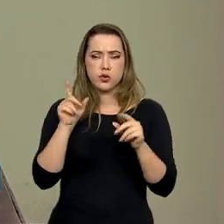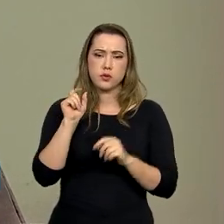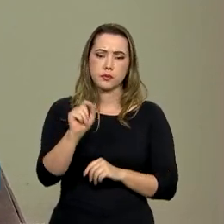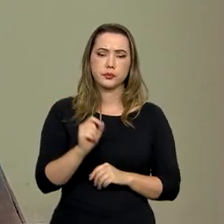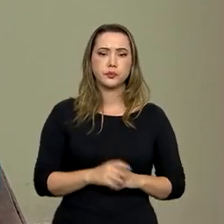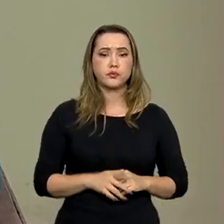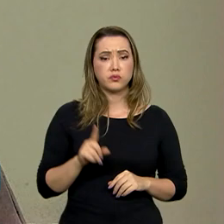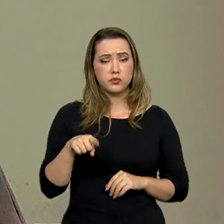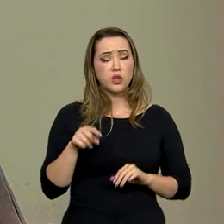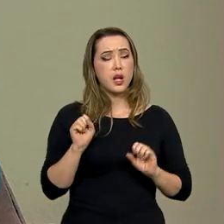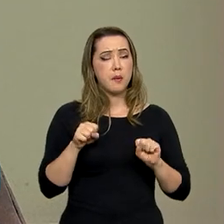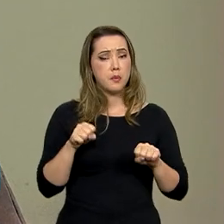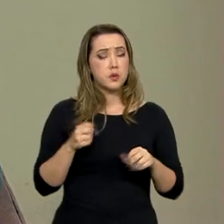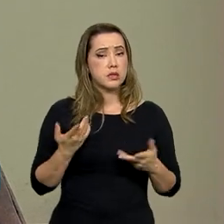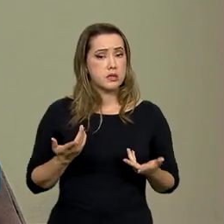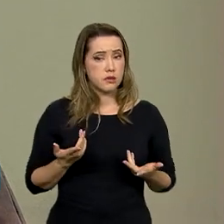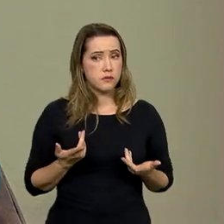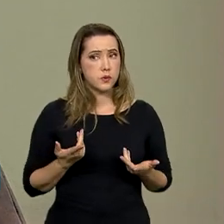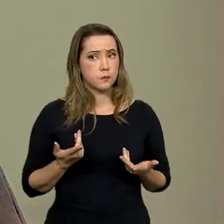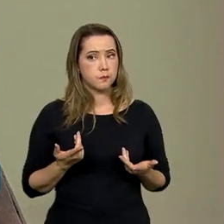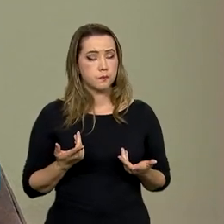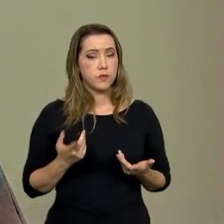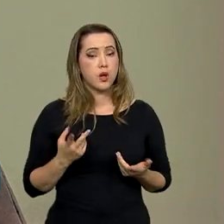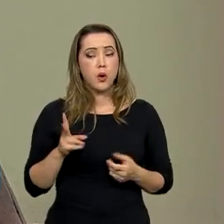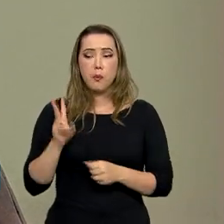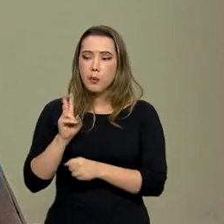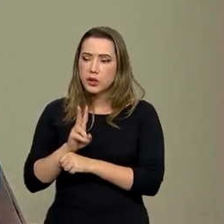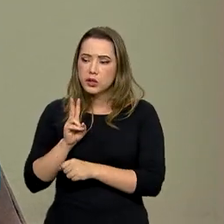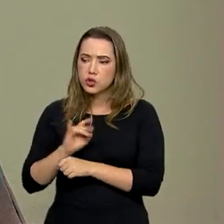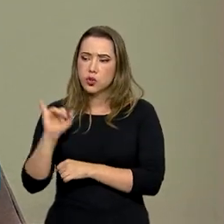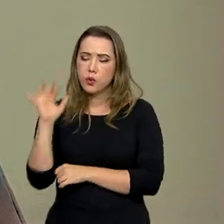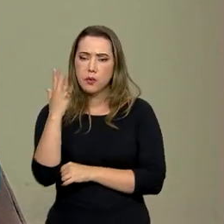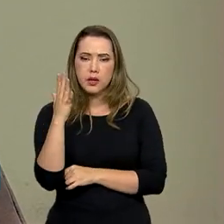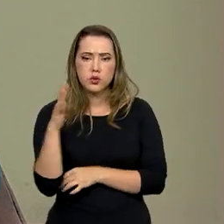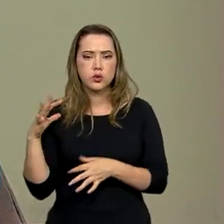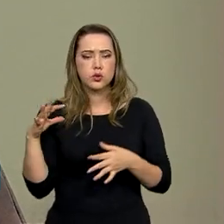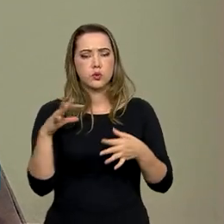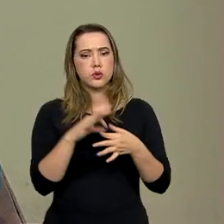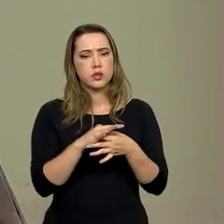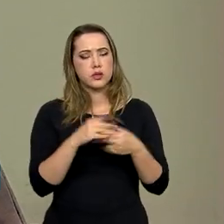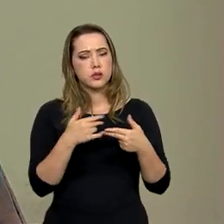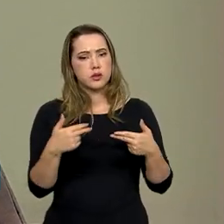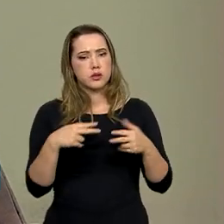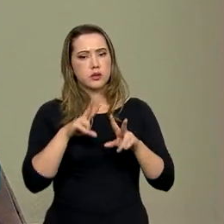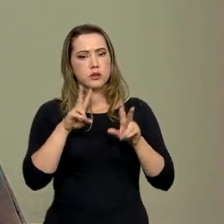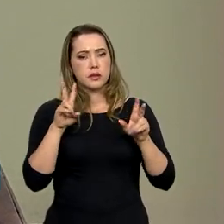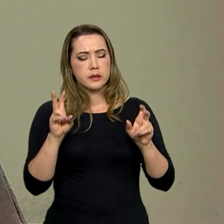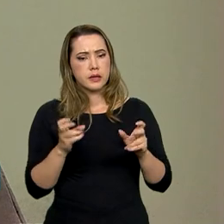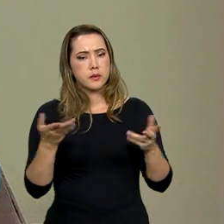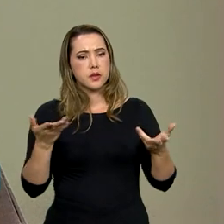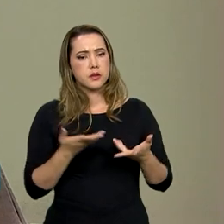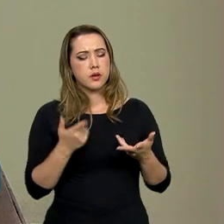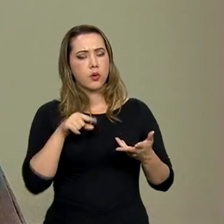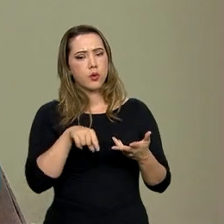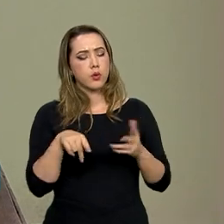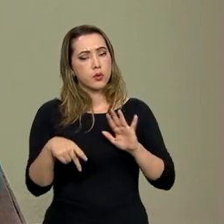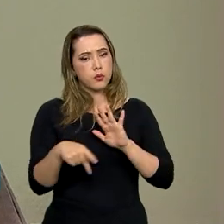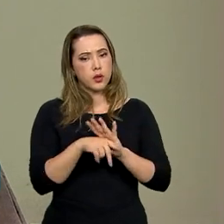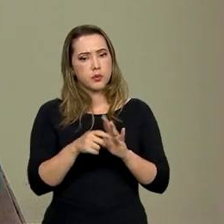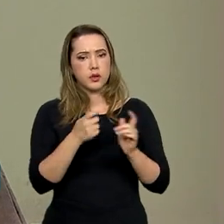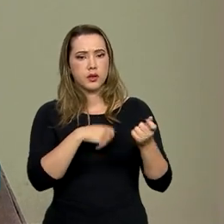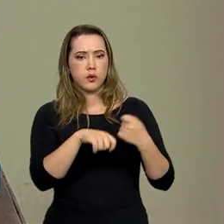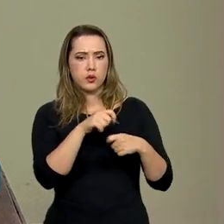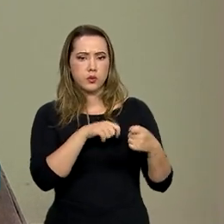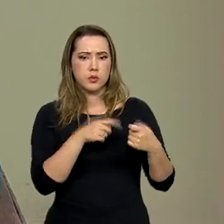é possível conciliar a proteção ambiental com práticas produtivas, práticas econômicas